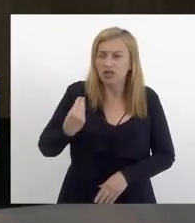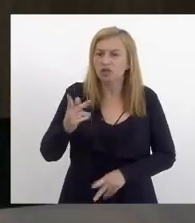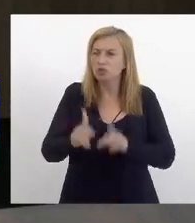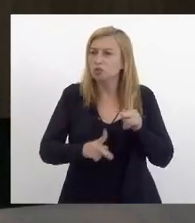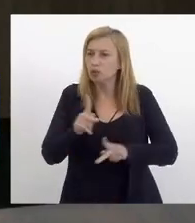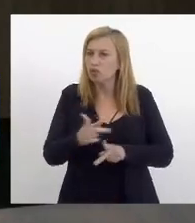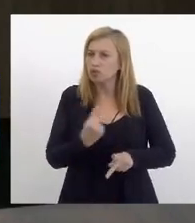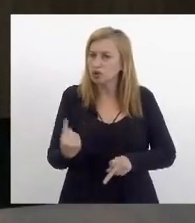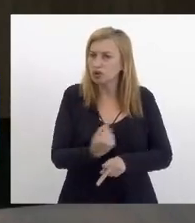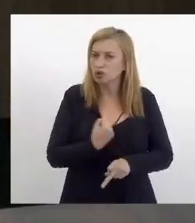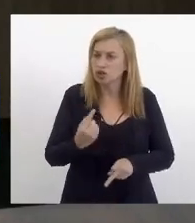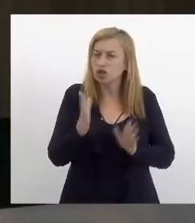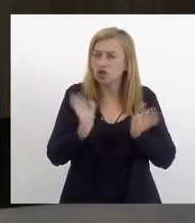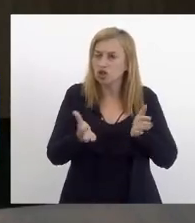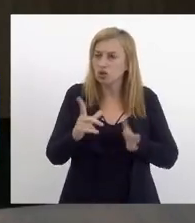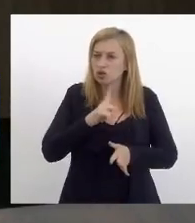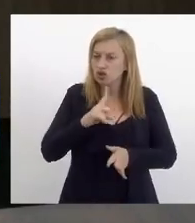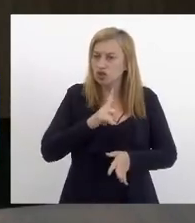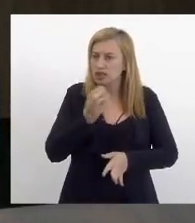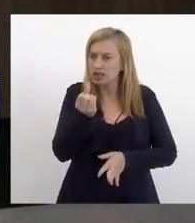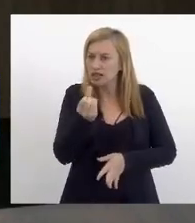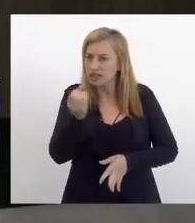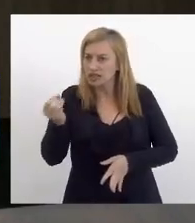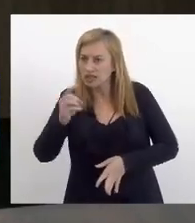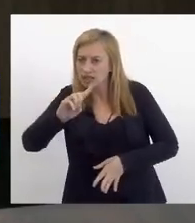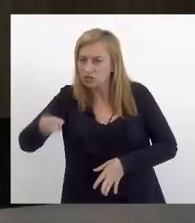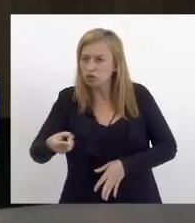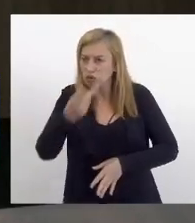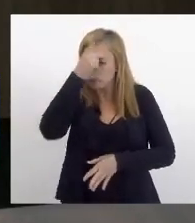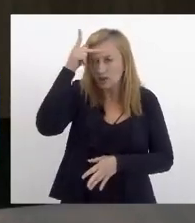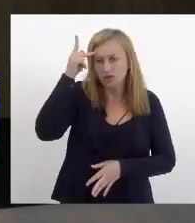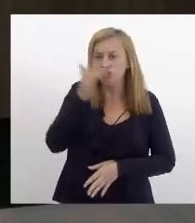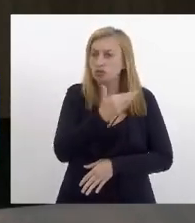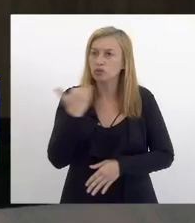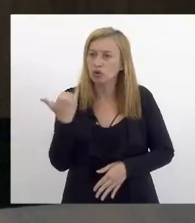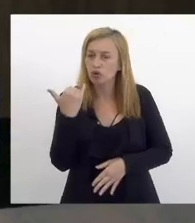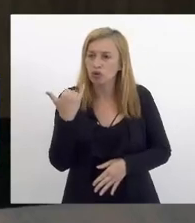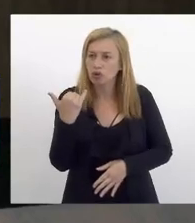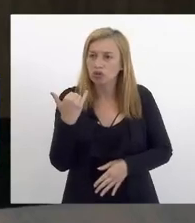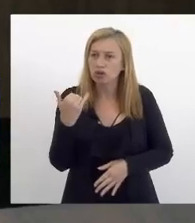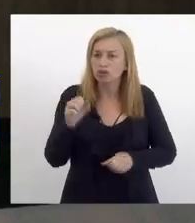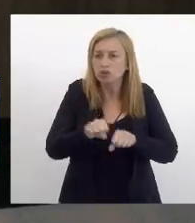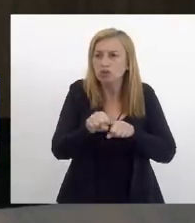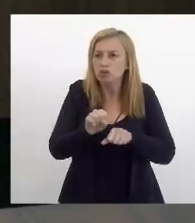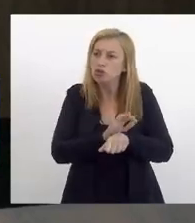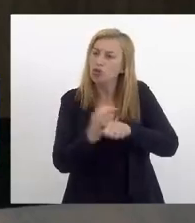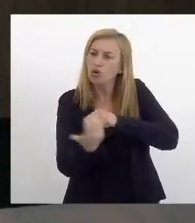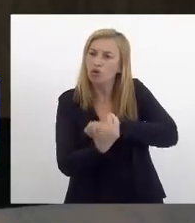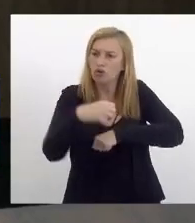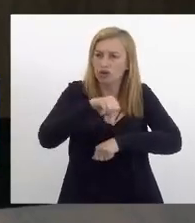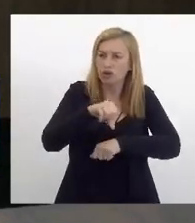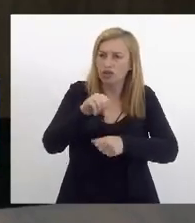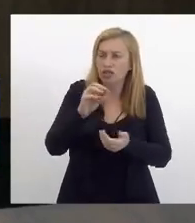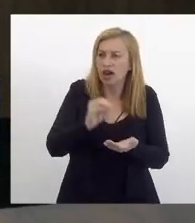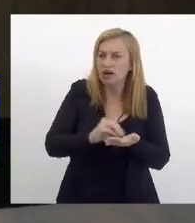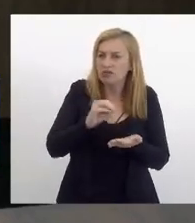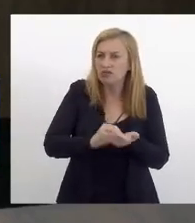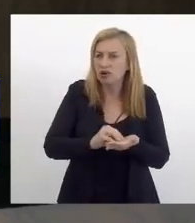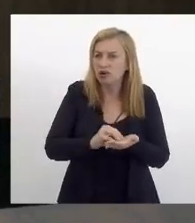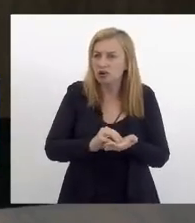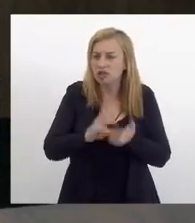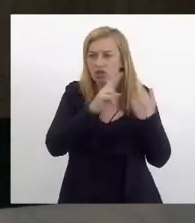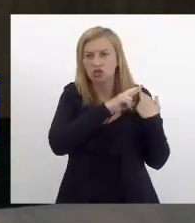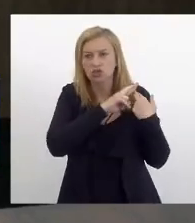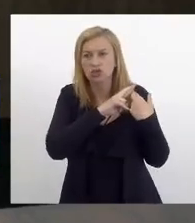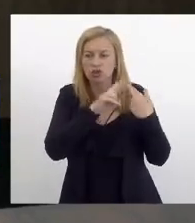povo se hoje tem 600 mil pessoas mortas pelo covid pelo descaso das autoridades